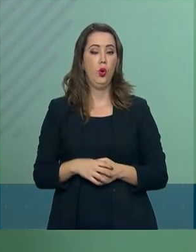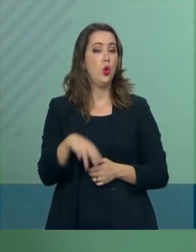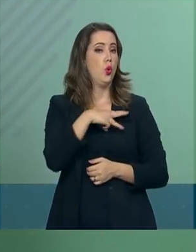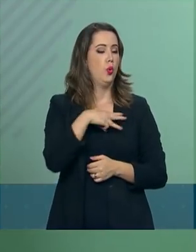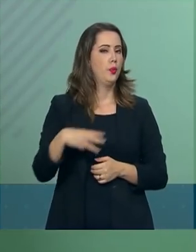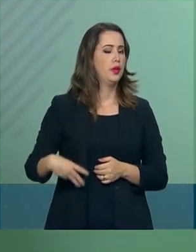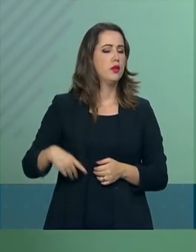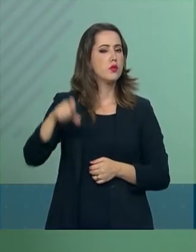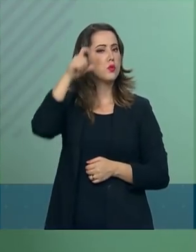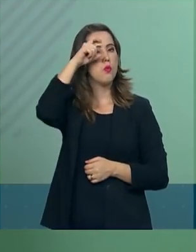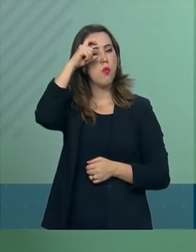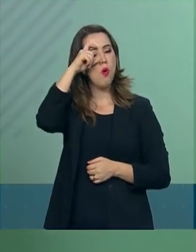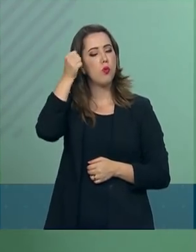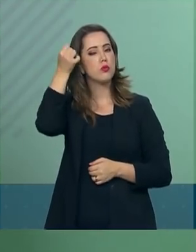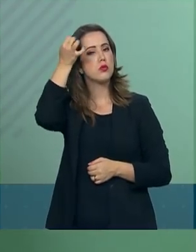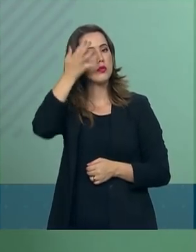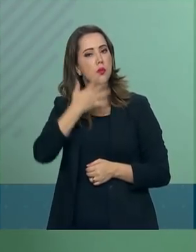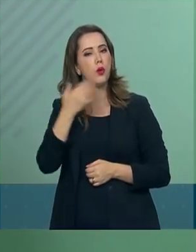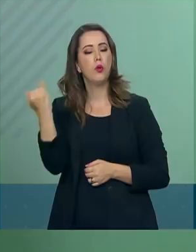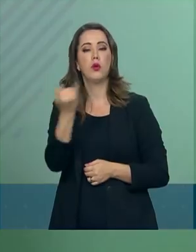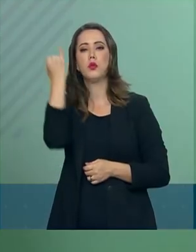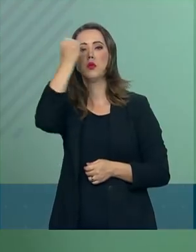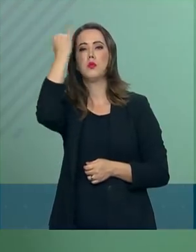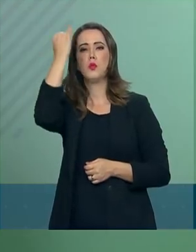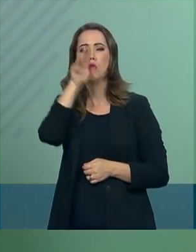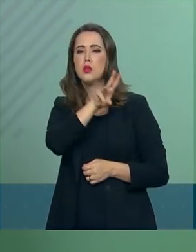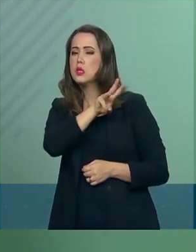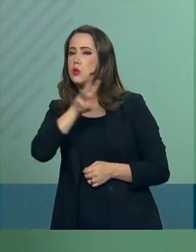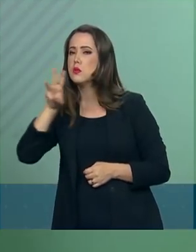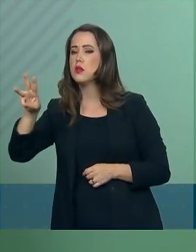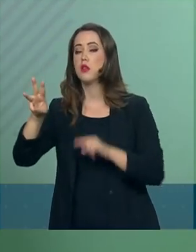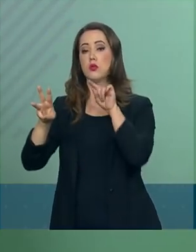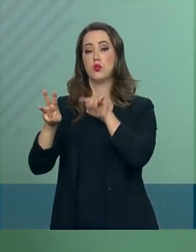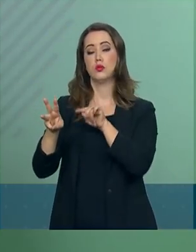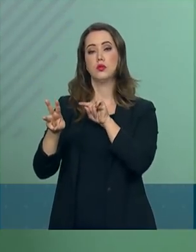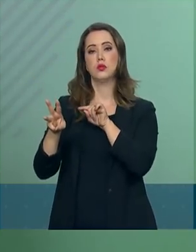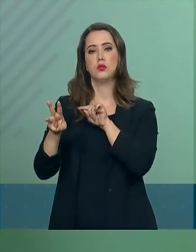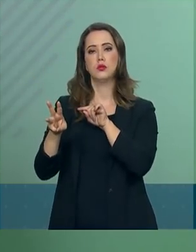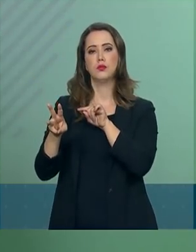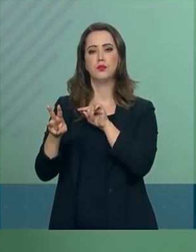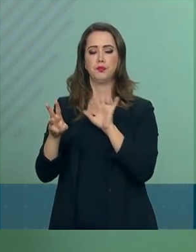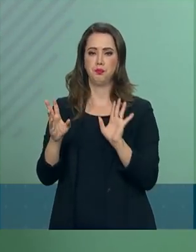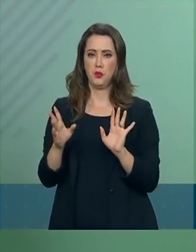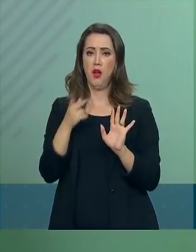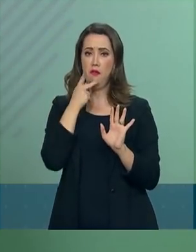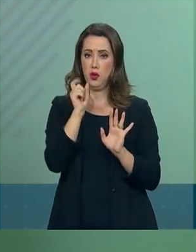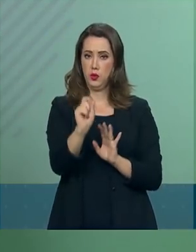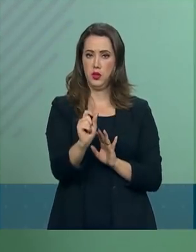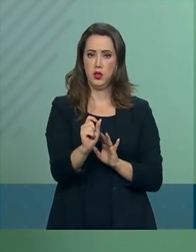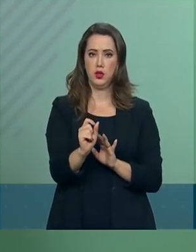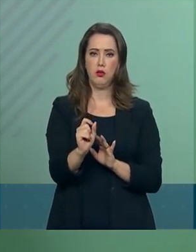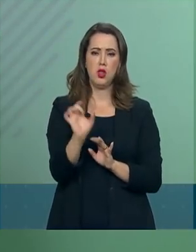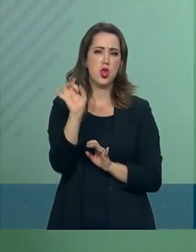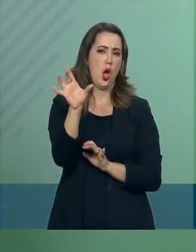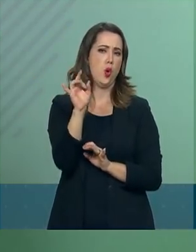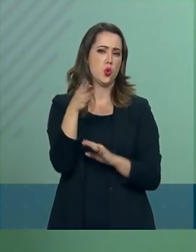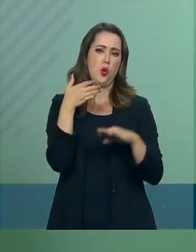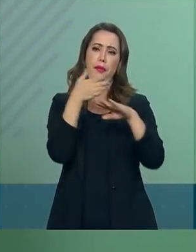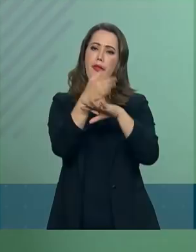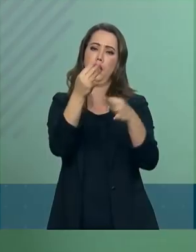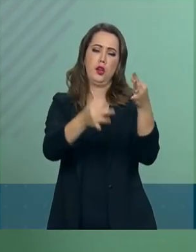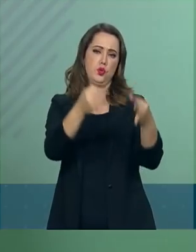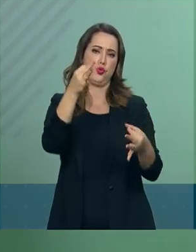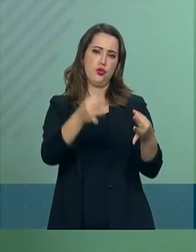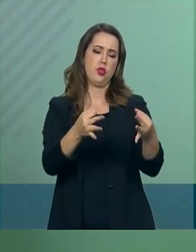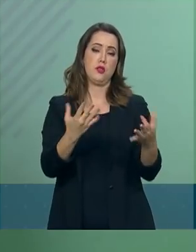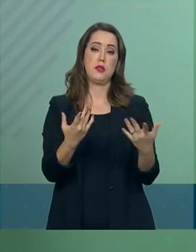explicou a importância da plataforma, abro aspas, não basta ter o acesso à justiça,